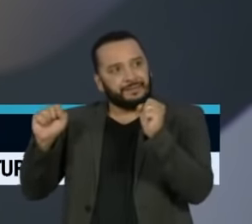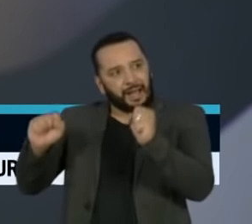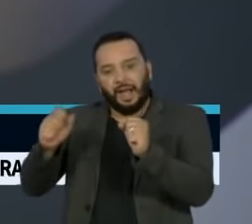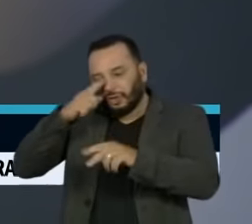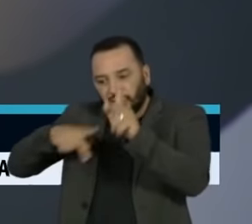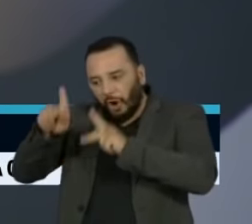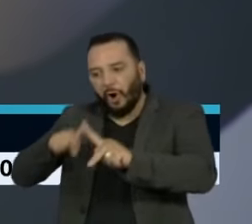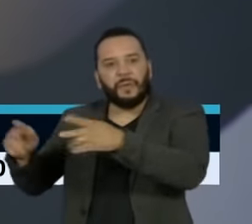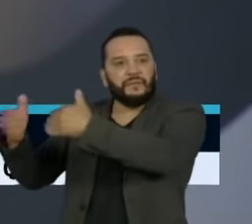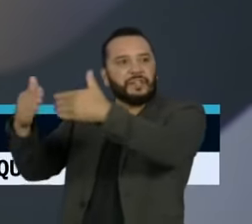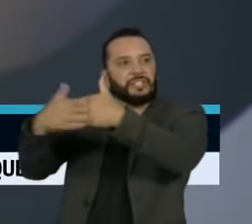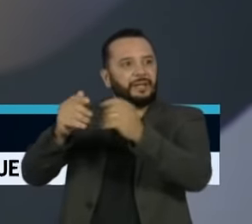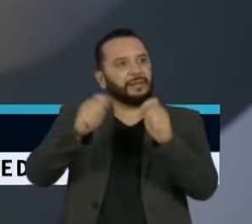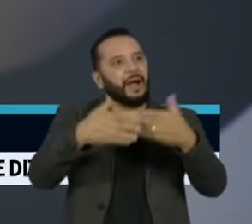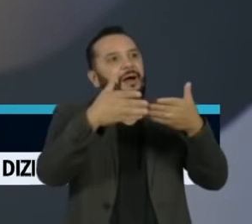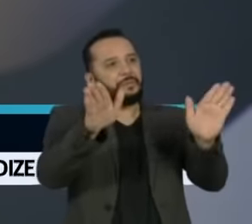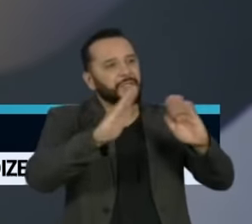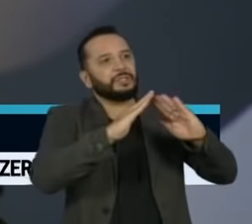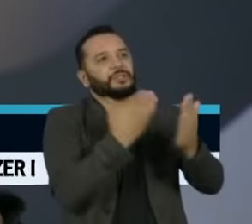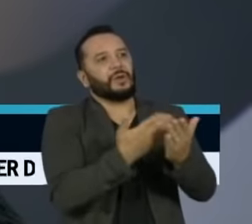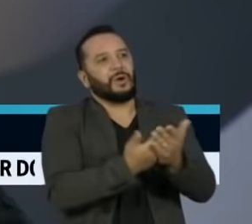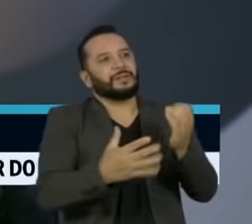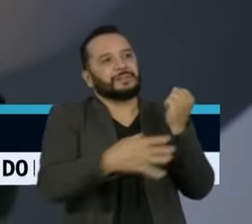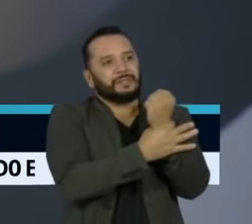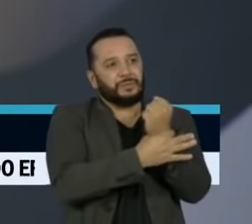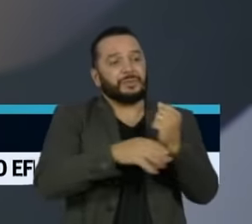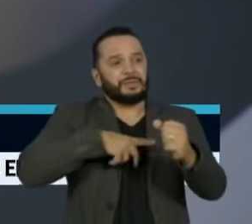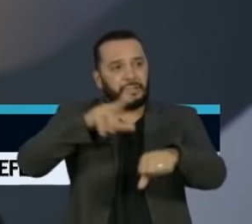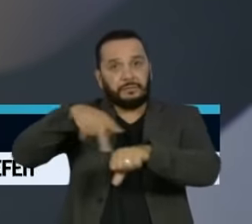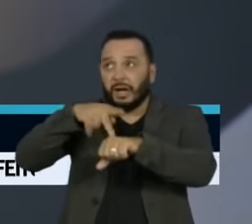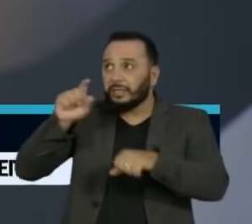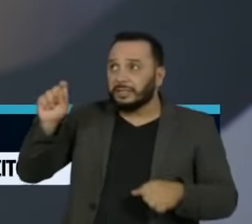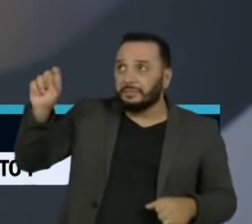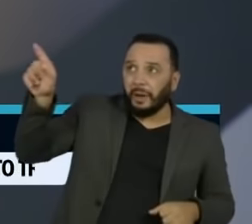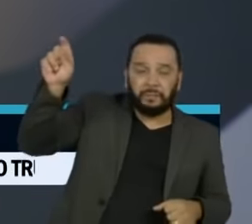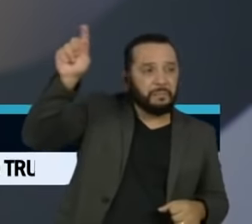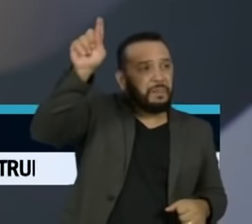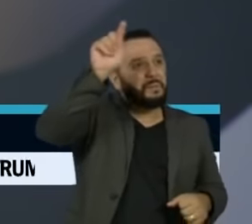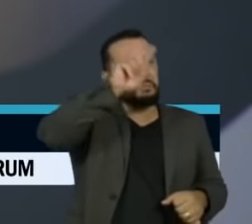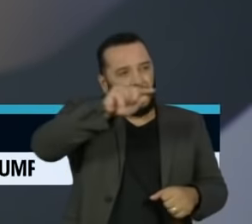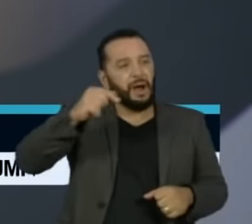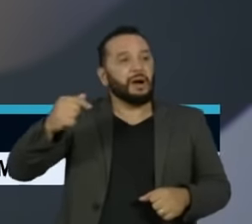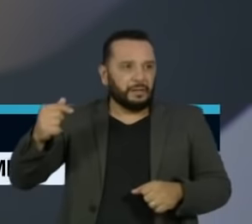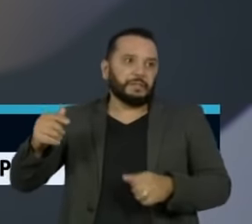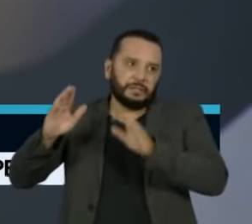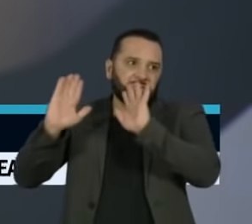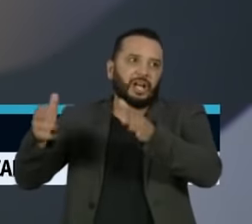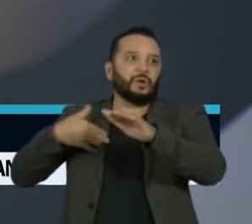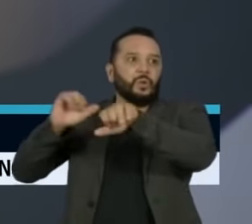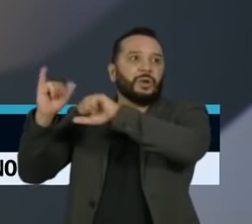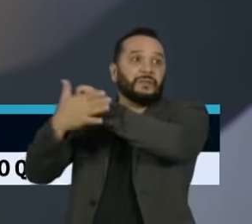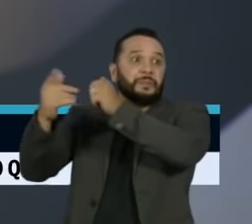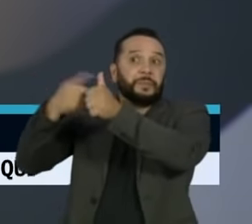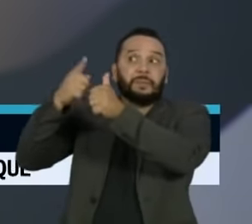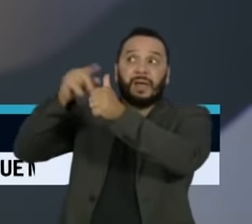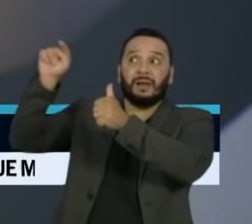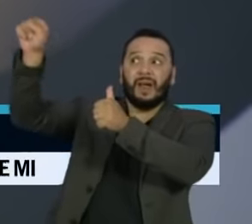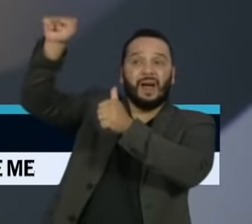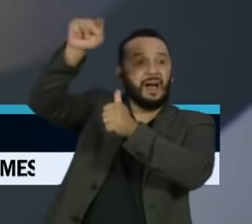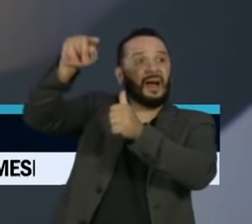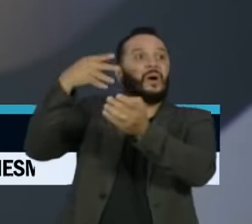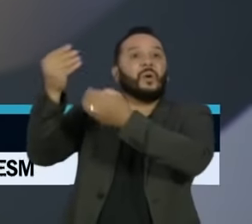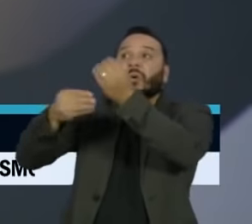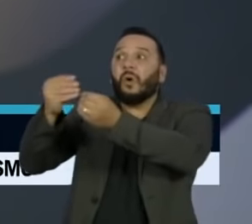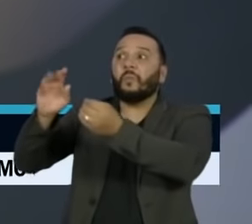A gente tem que olhar para os outros países que estão um pouco à nossa frente no tempo da pandemia para aprender com